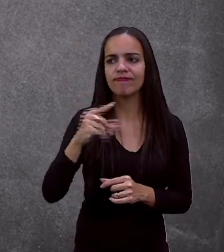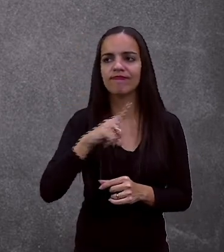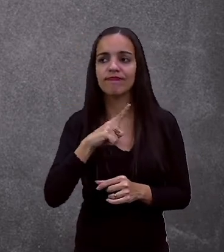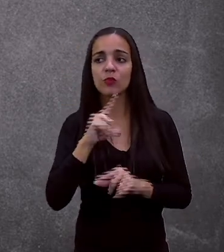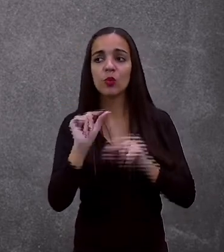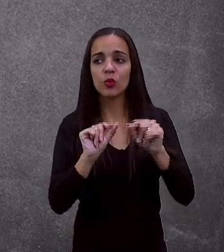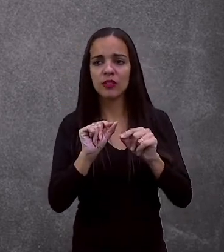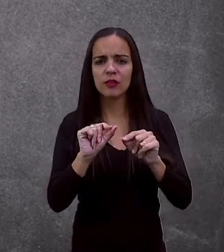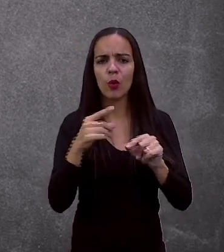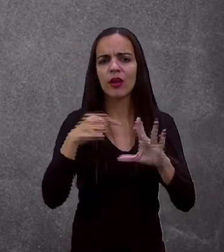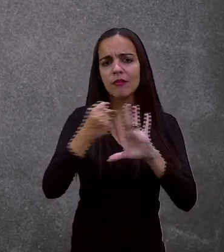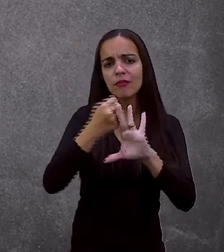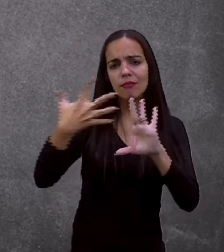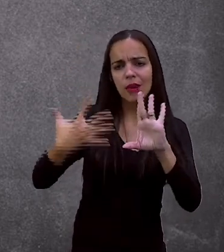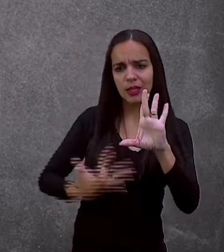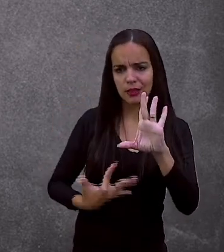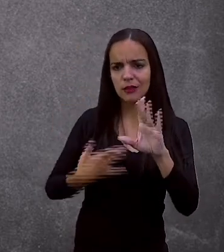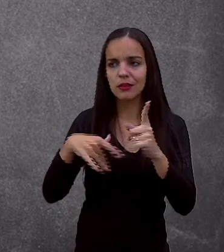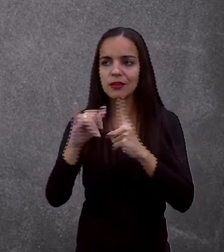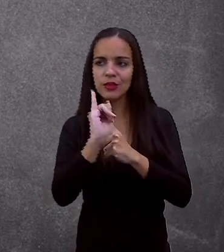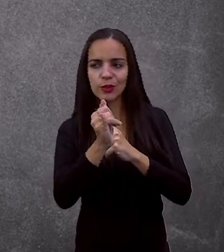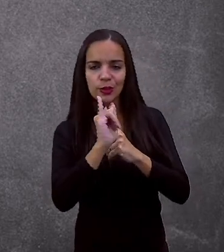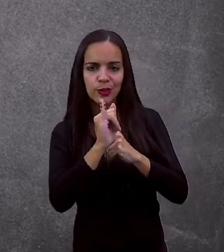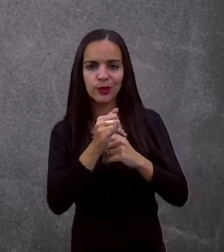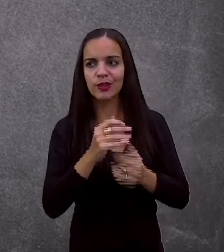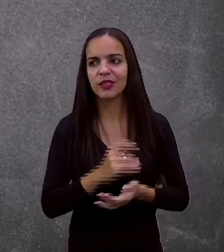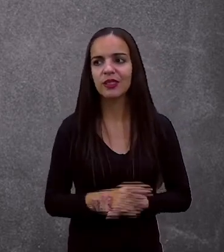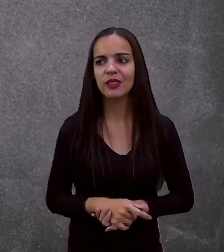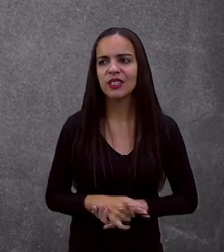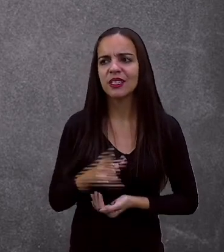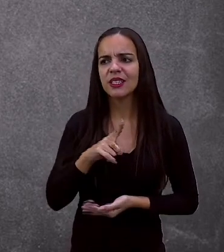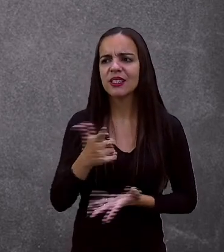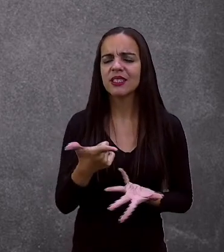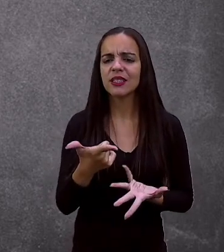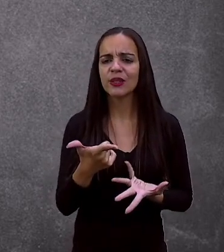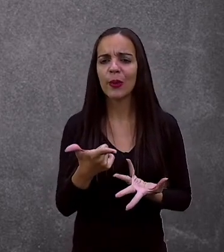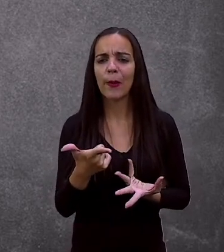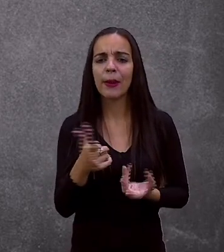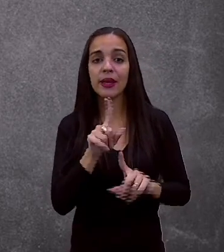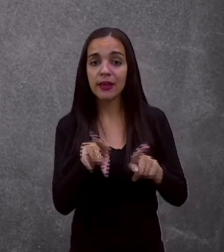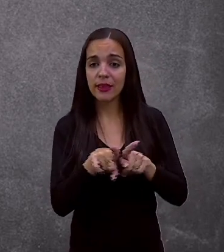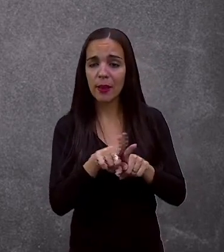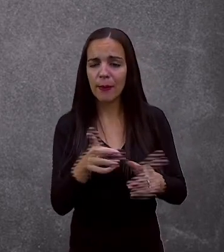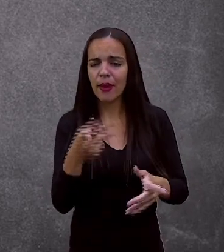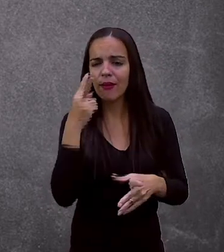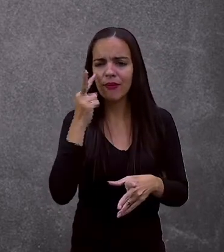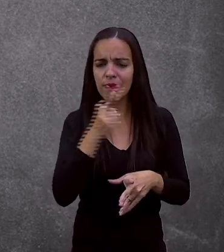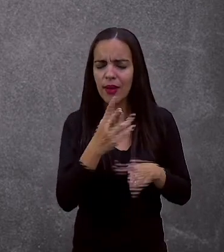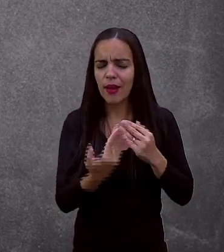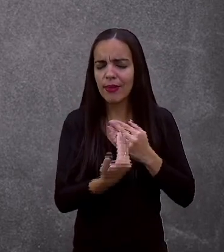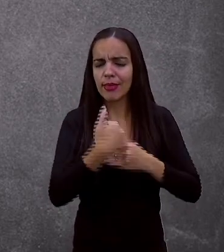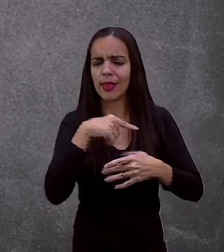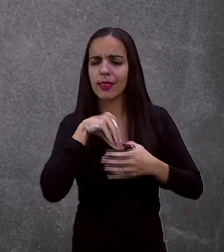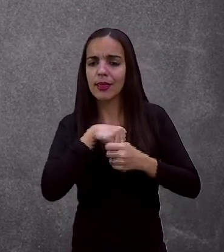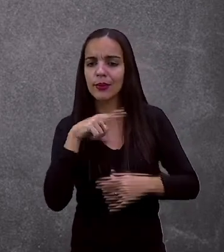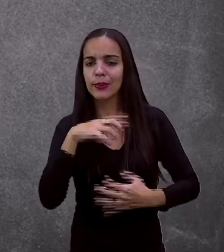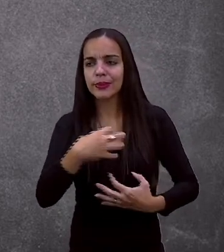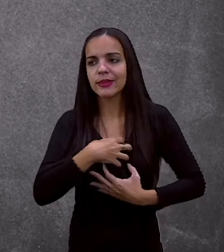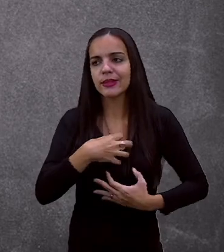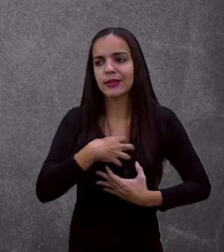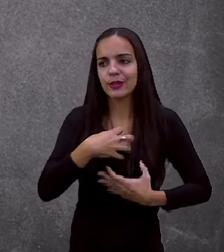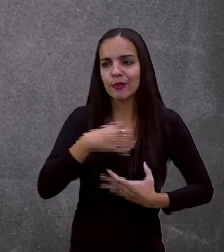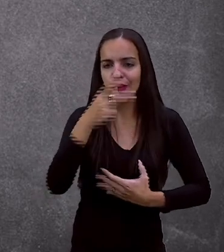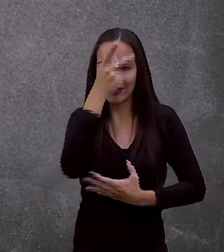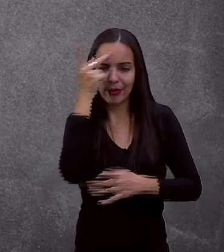características do gênero. Não se esqueçam de registrar. Os sentimentos da personagem. Pode ser uma história. Que aconteceu com